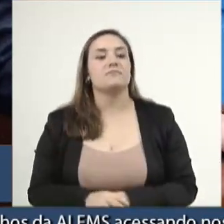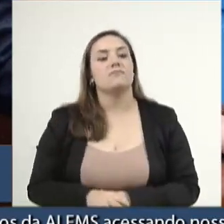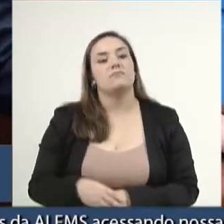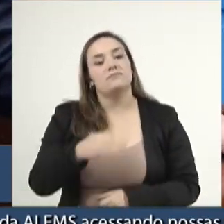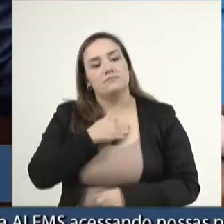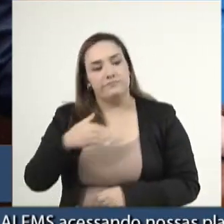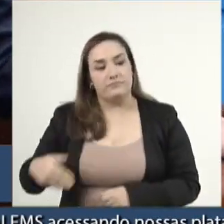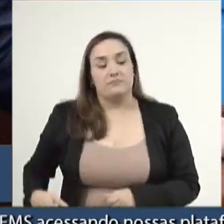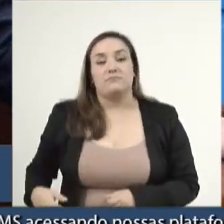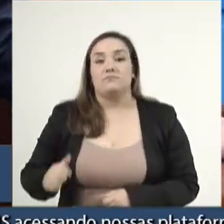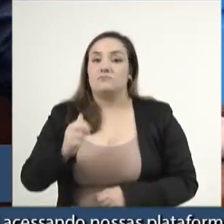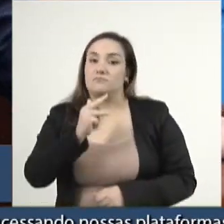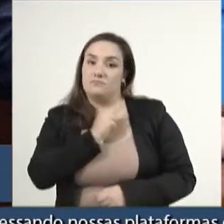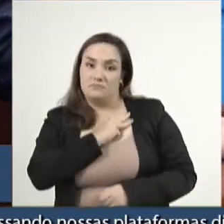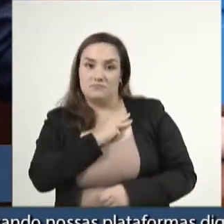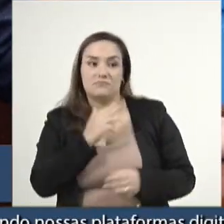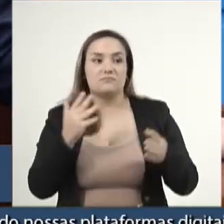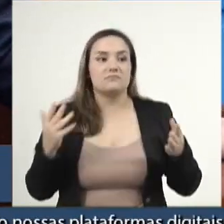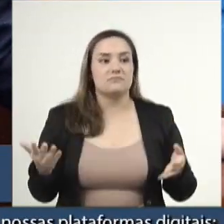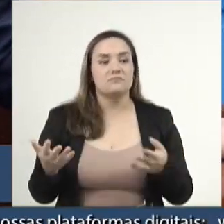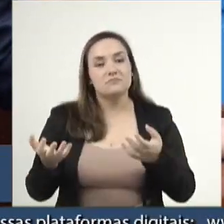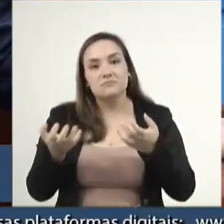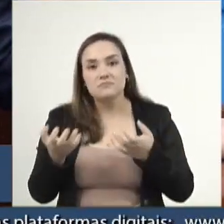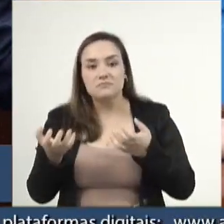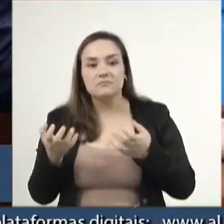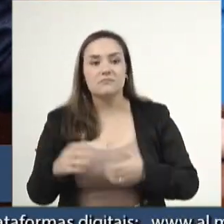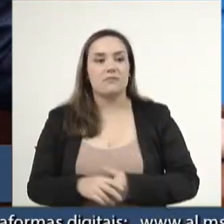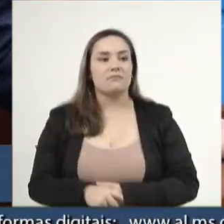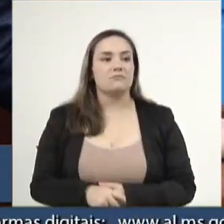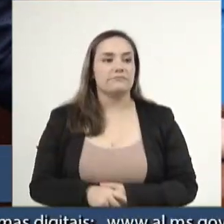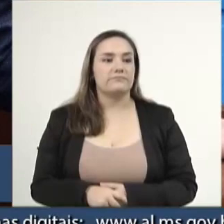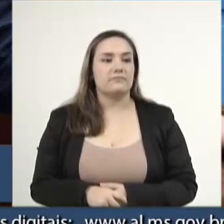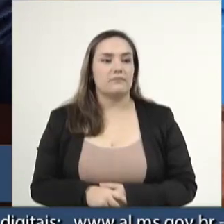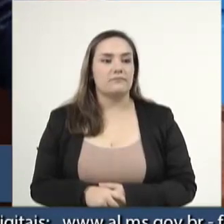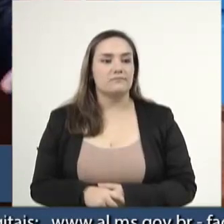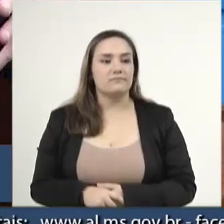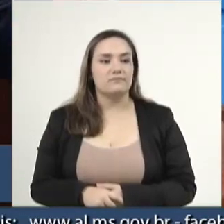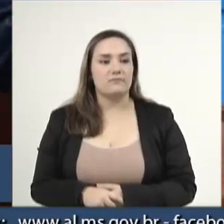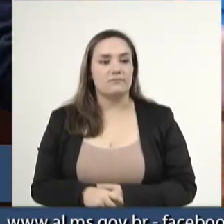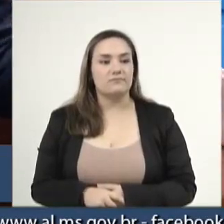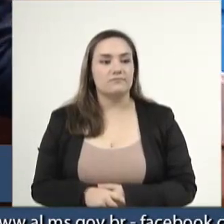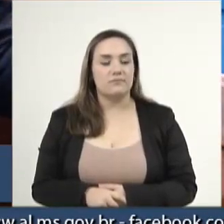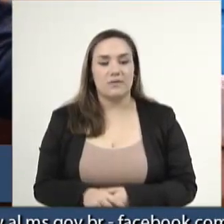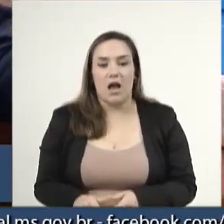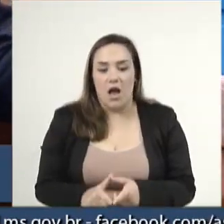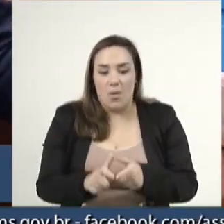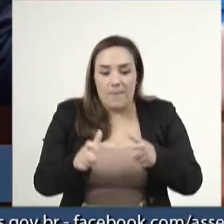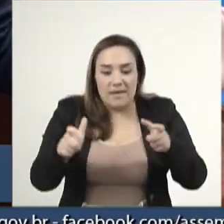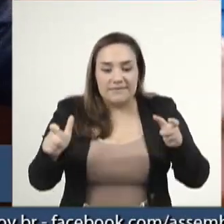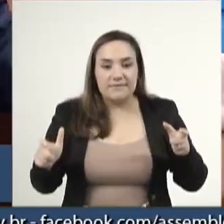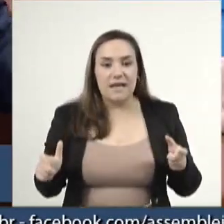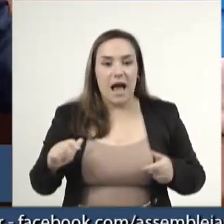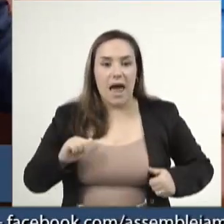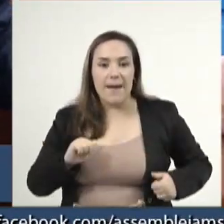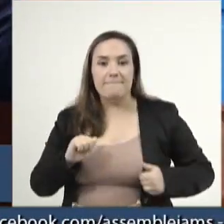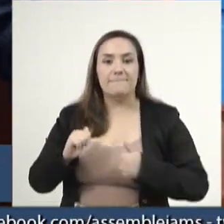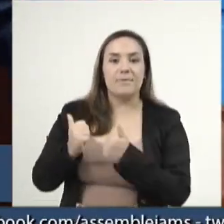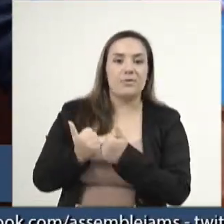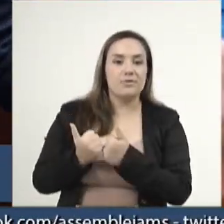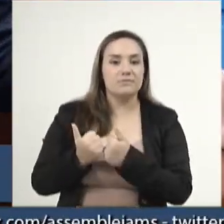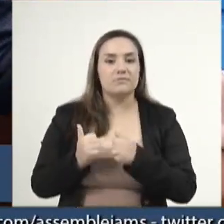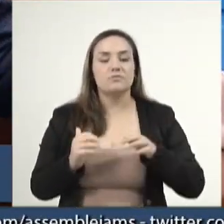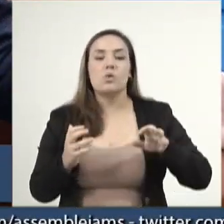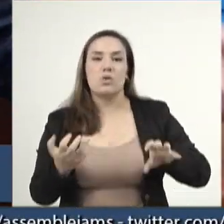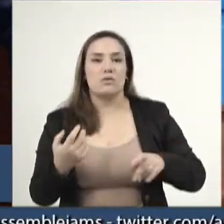no intuito de abrir, ou melhor, no intuito de ampliar a sua base no Congresso, porque